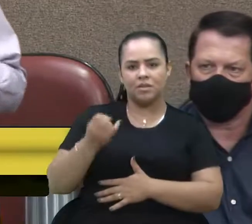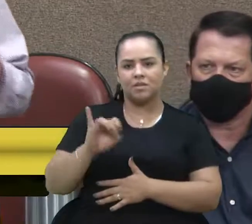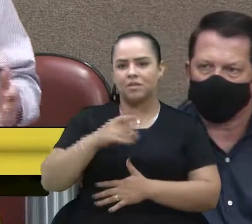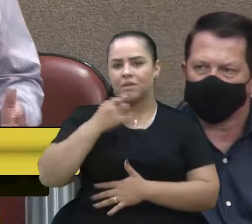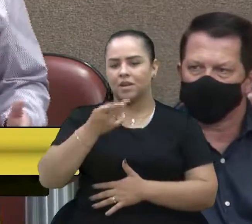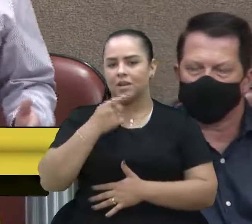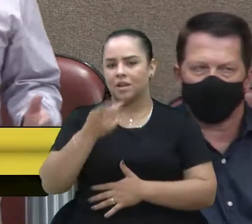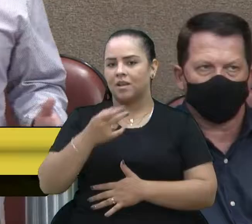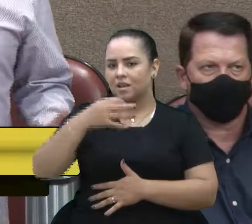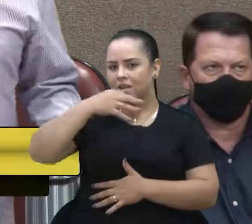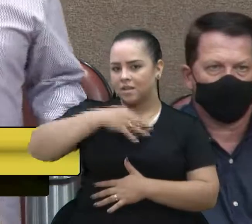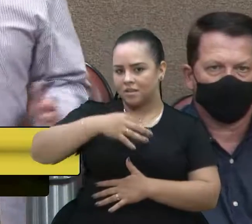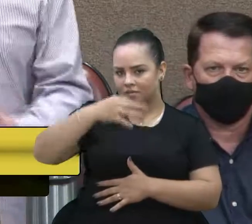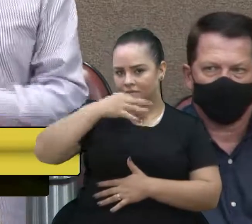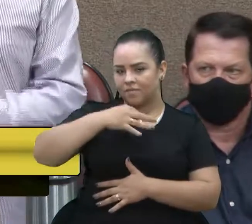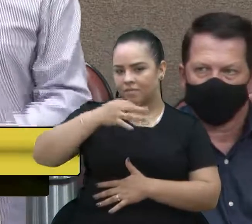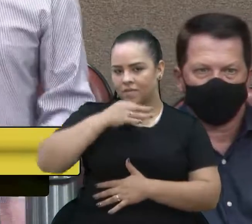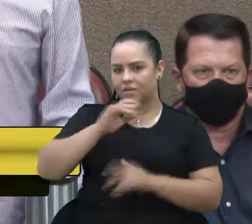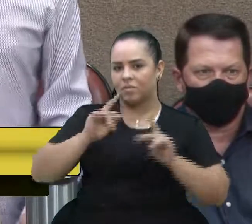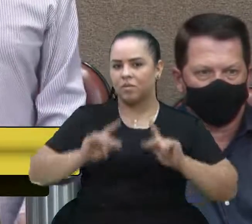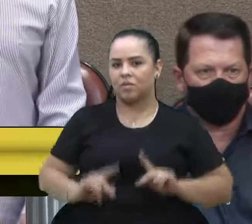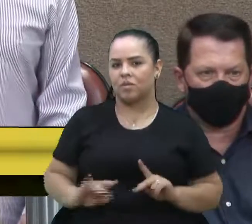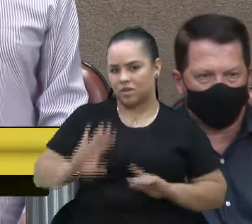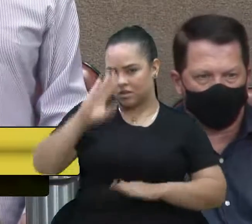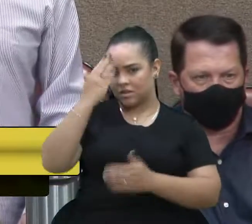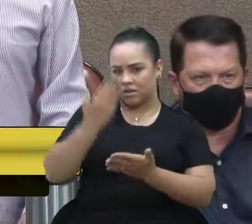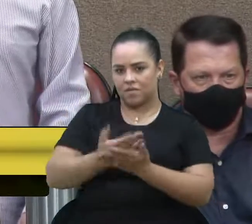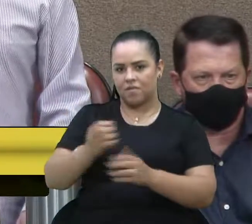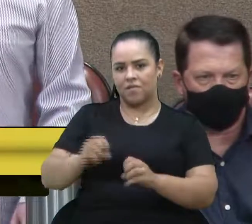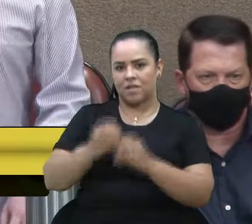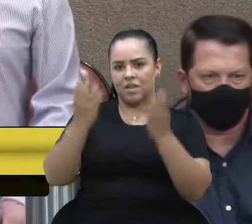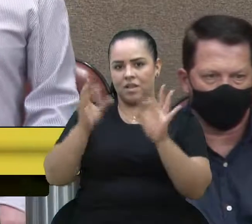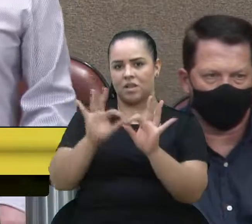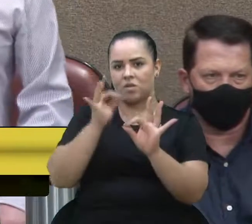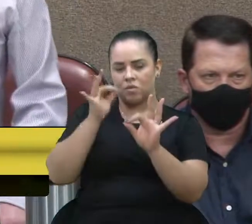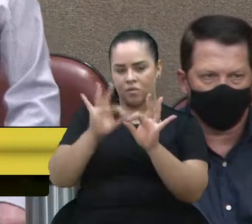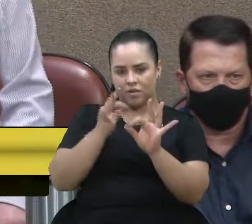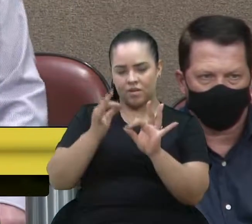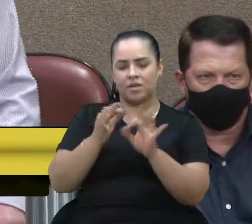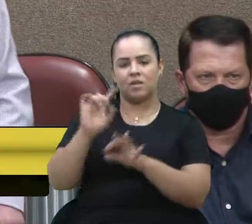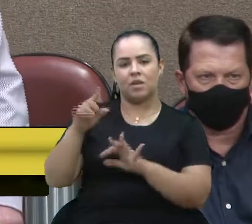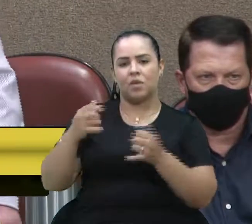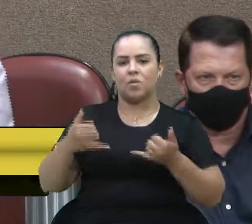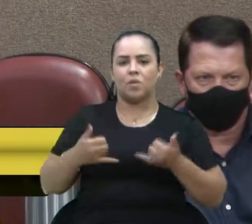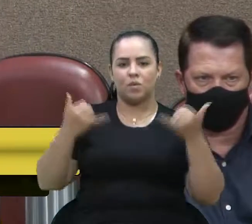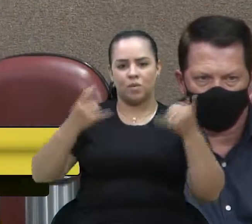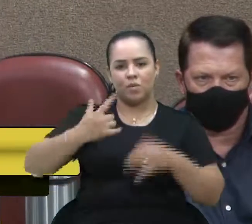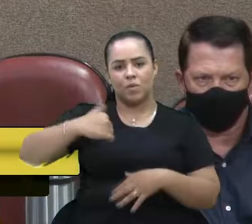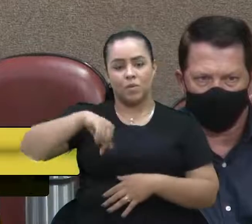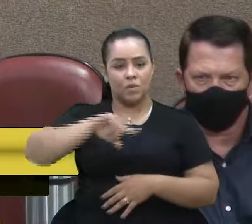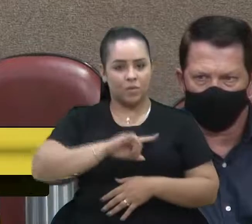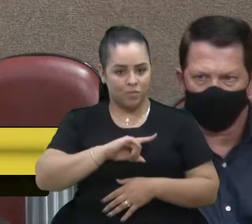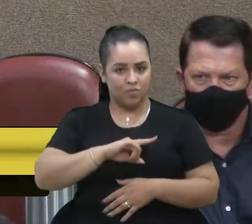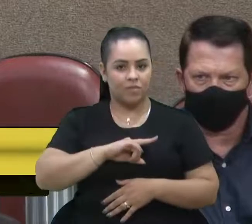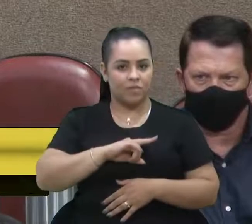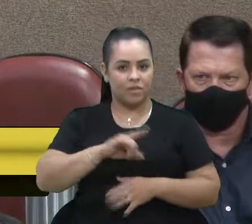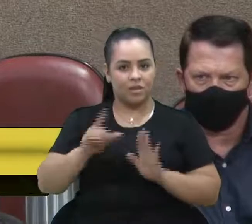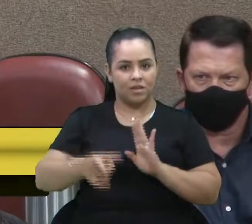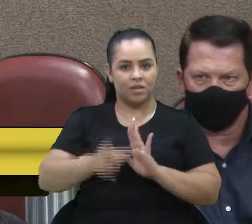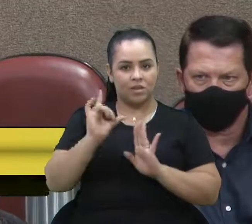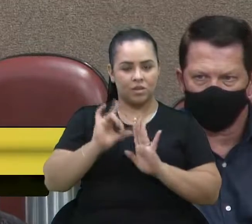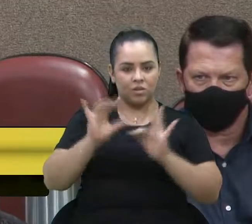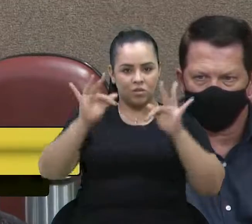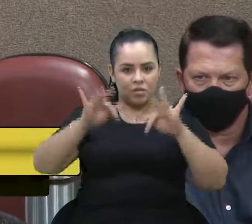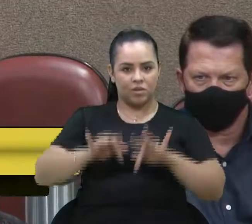Caxias do Sul, as pessoas associam a festa da uva. Isso é motivo de orgulho. E, antes de encerrar, senhor